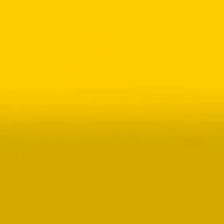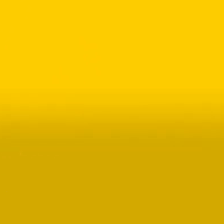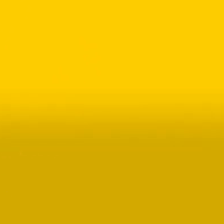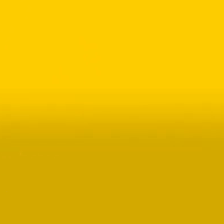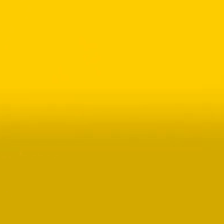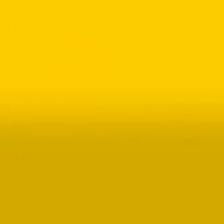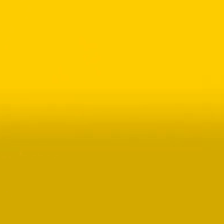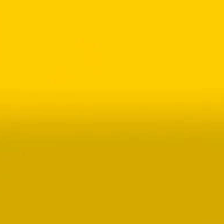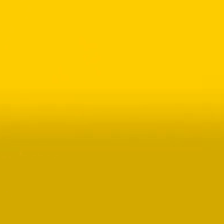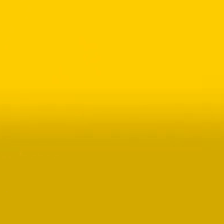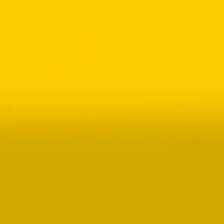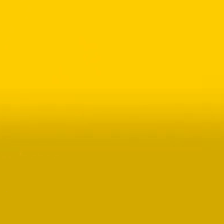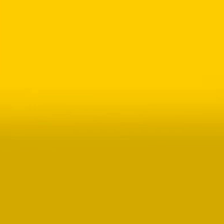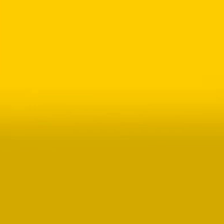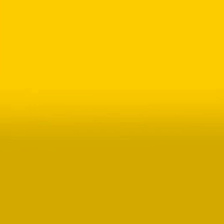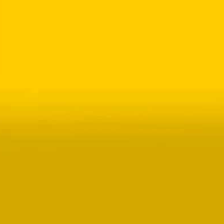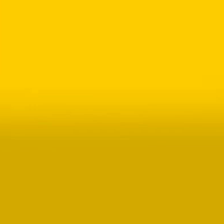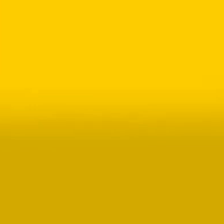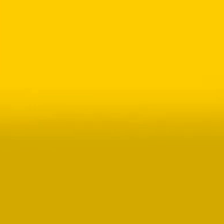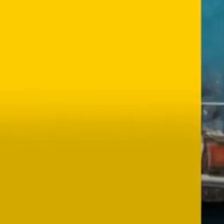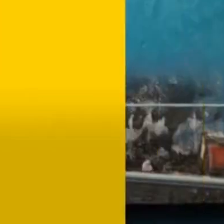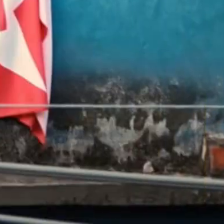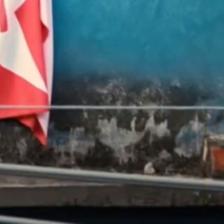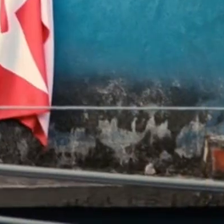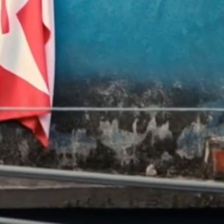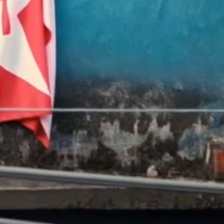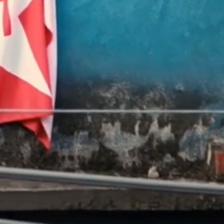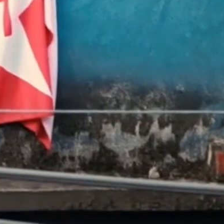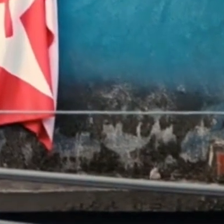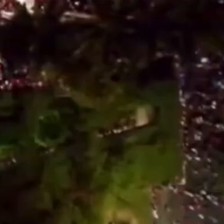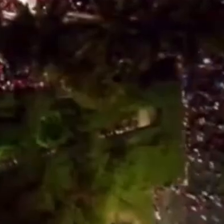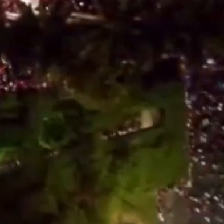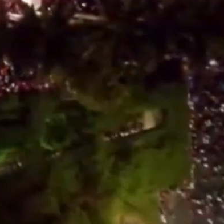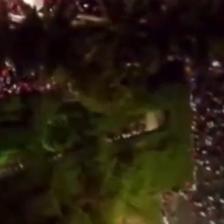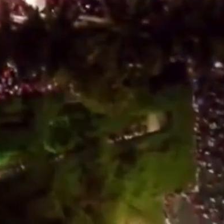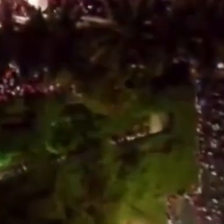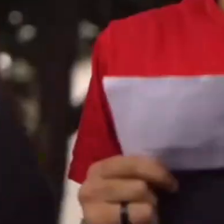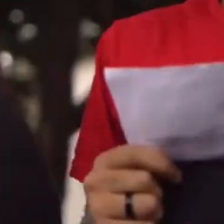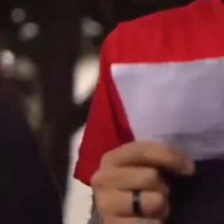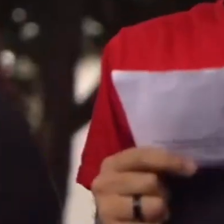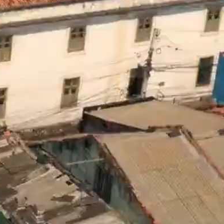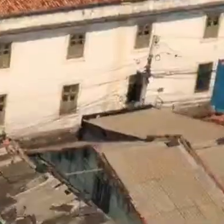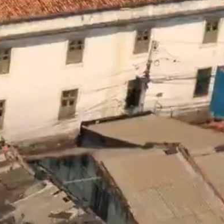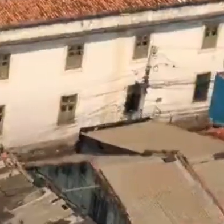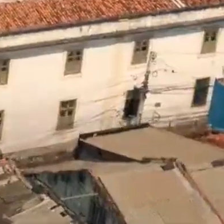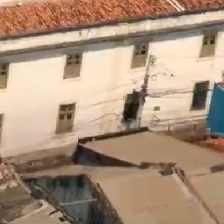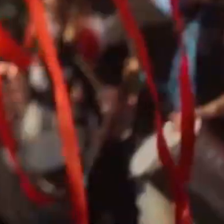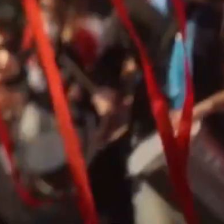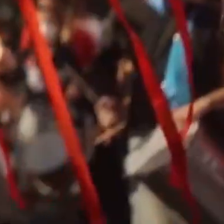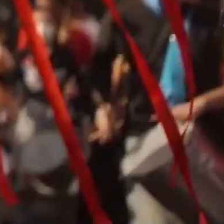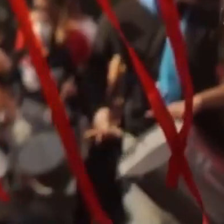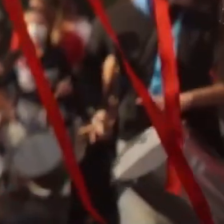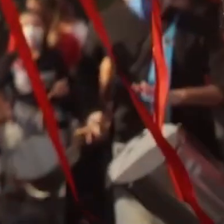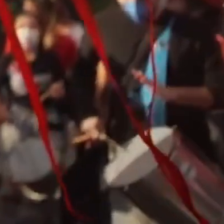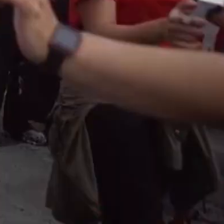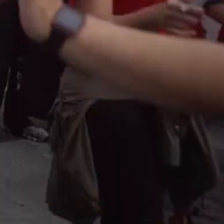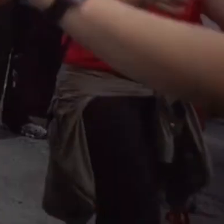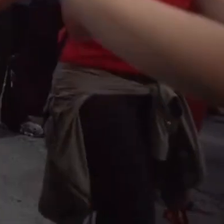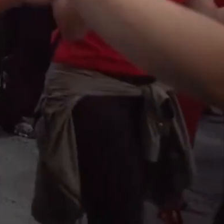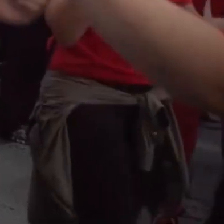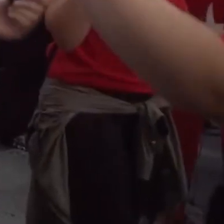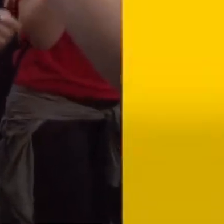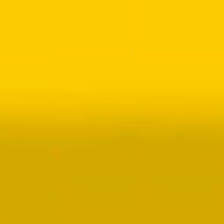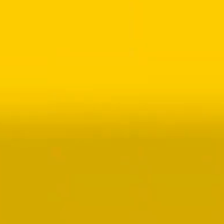conectado com o Brasil em mais de mil cidades e diretórios municipais. E levamos as nossas mensagens para todo o país.